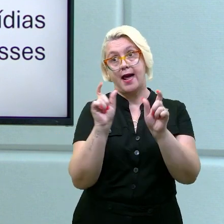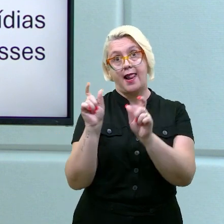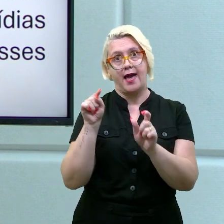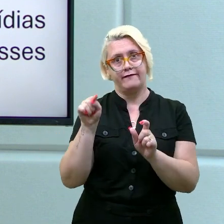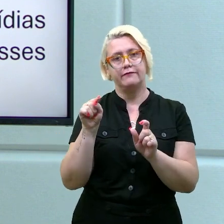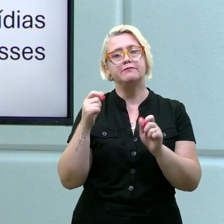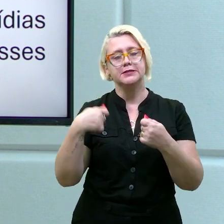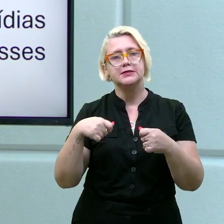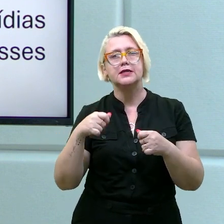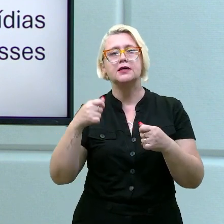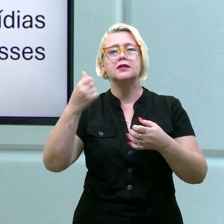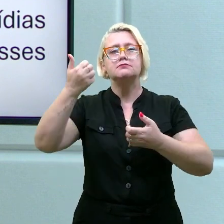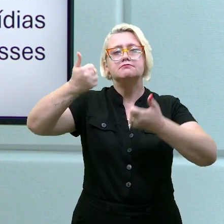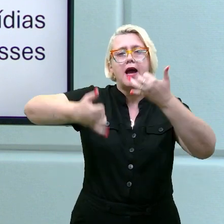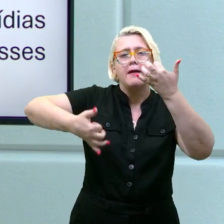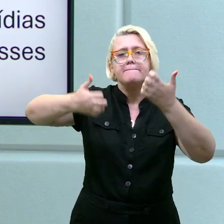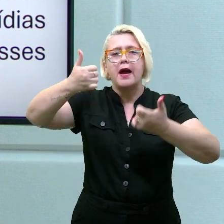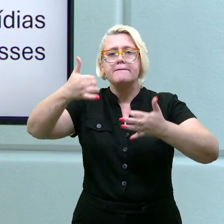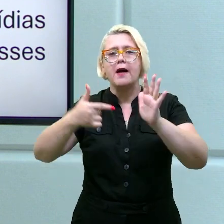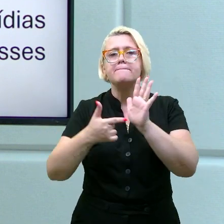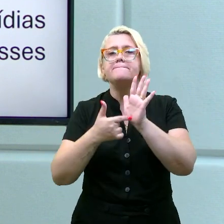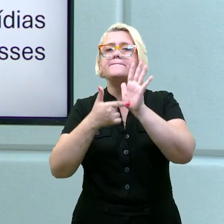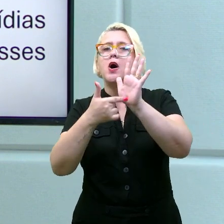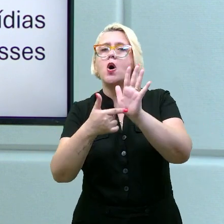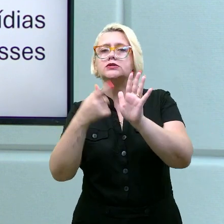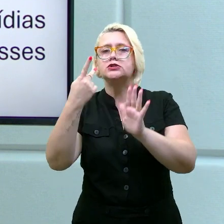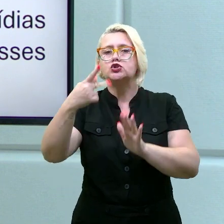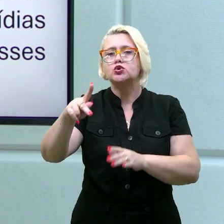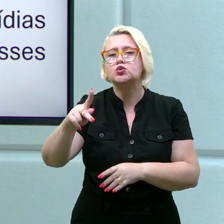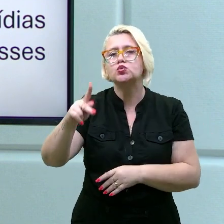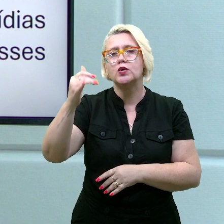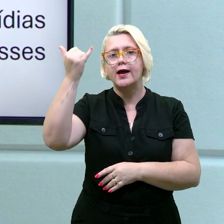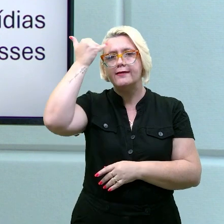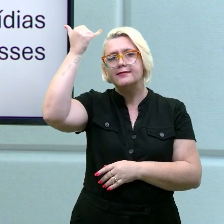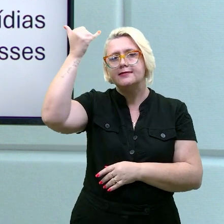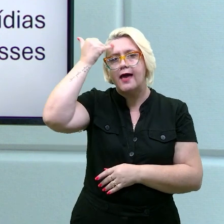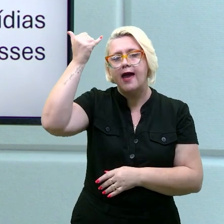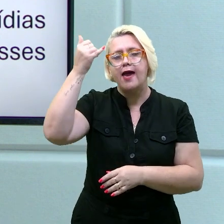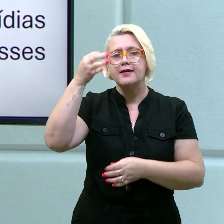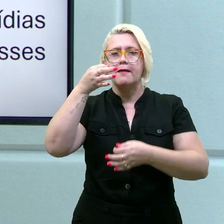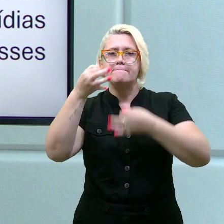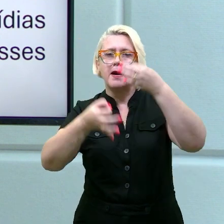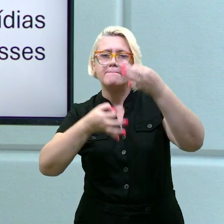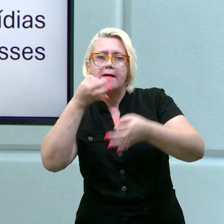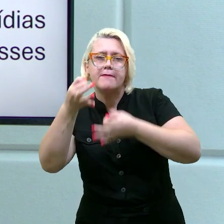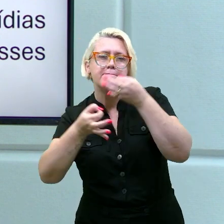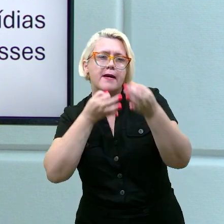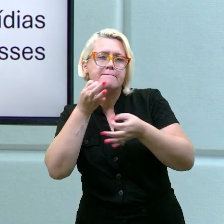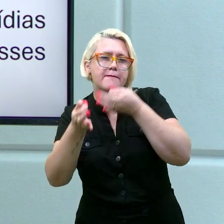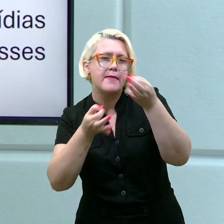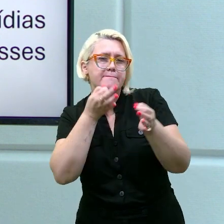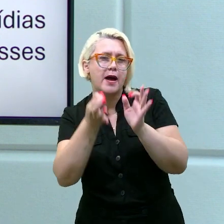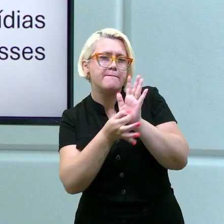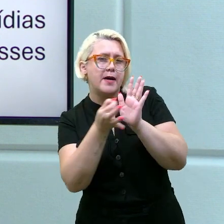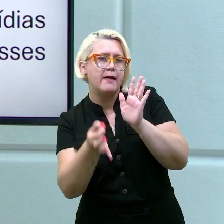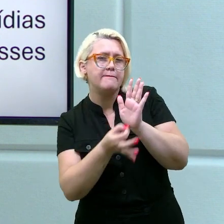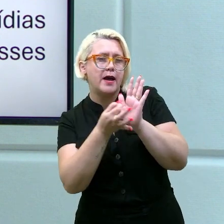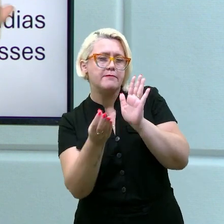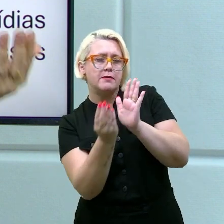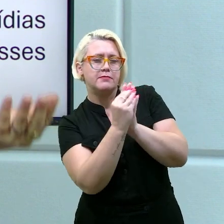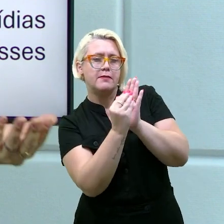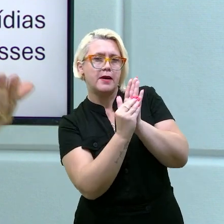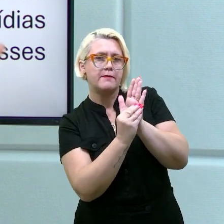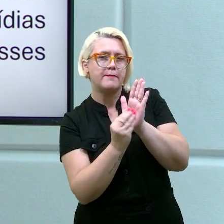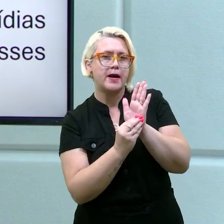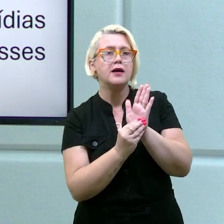procurar ir argumentando, mostrando com a sua capacidade argumentativa, linguística, que você foi desenvolvendo